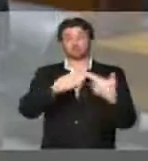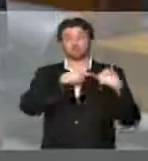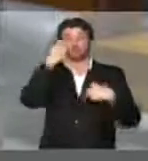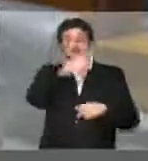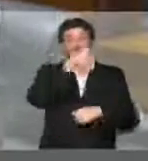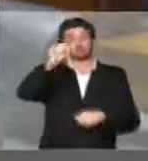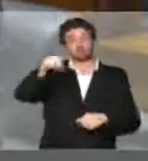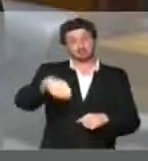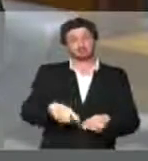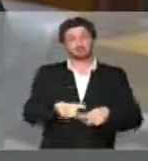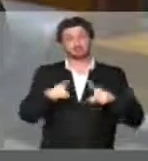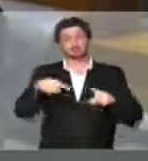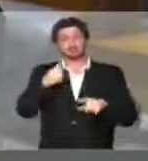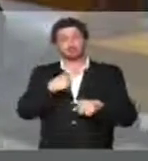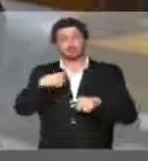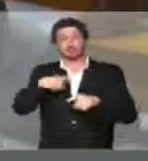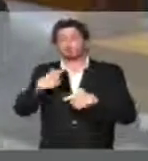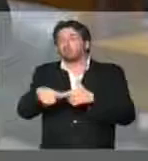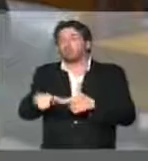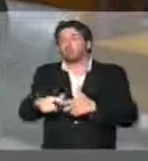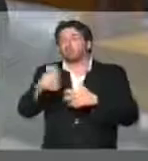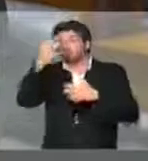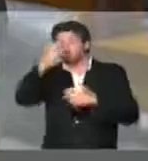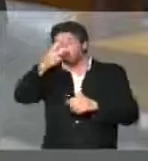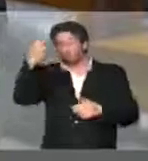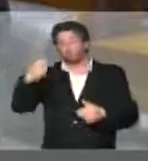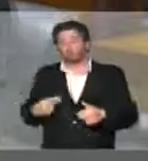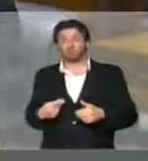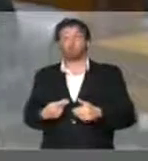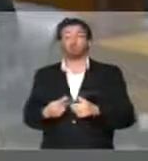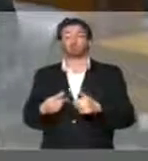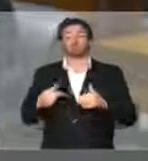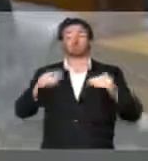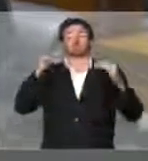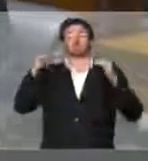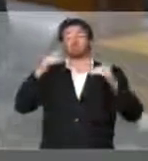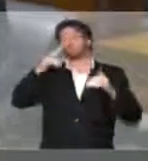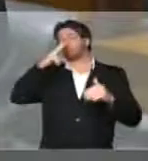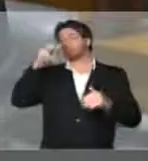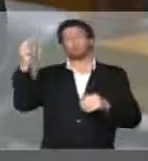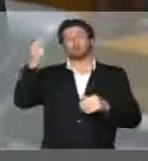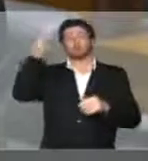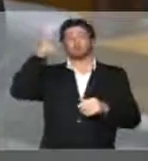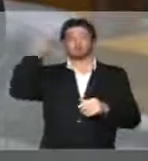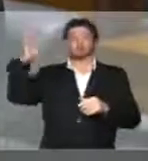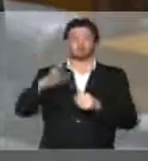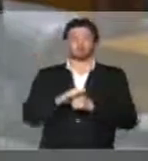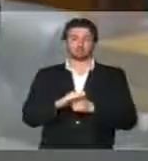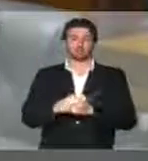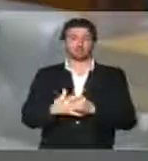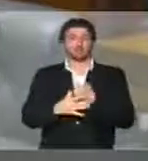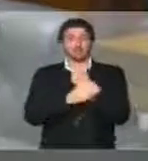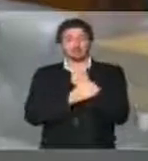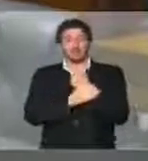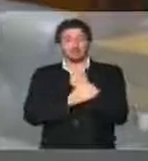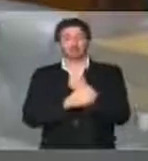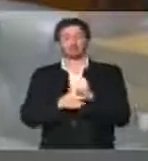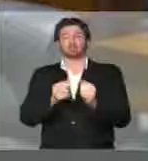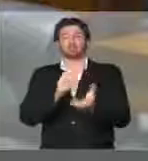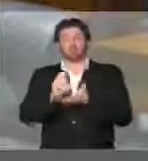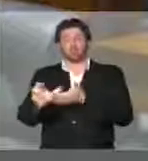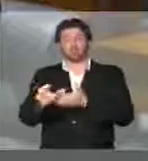responsabilidades, mas nós temos ali uma tragédia humana de proporções incalculáveis e é preciso garantia de recursos imediatos